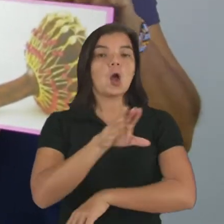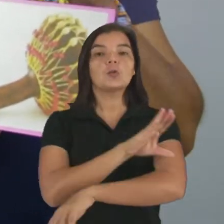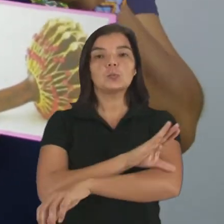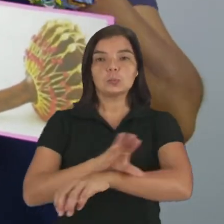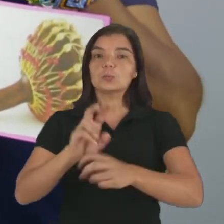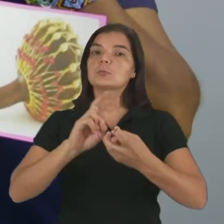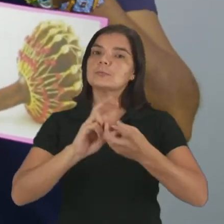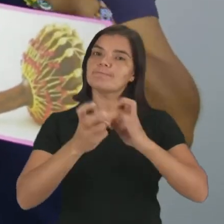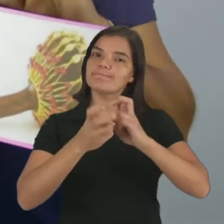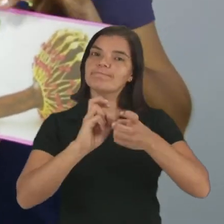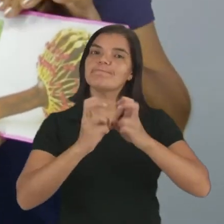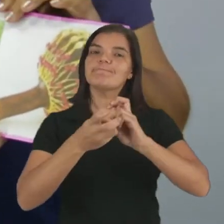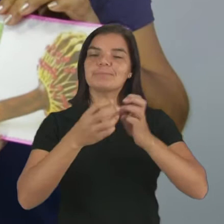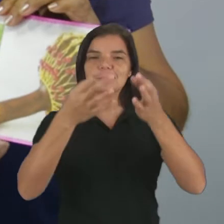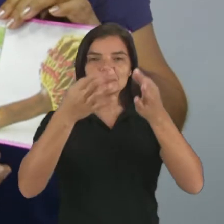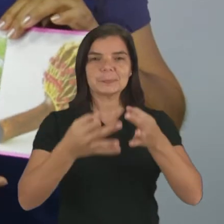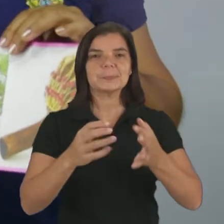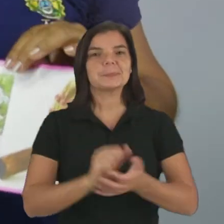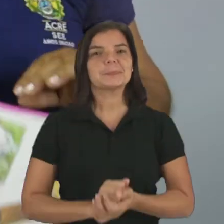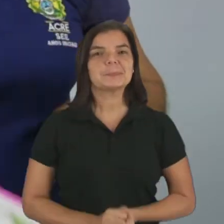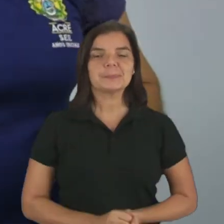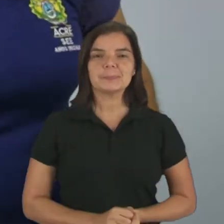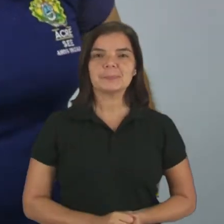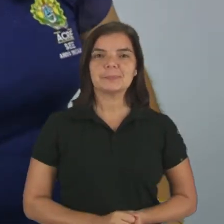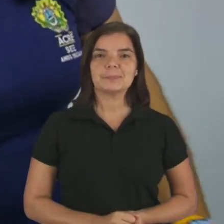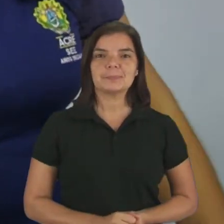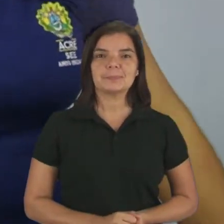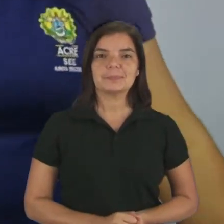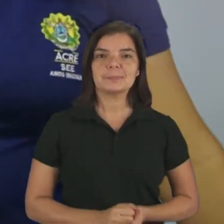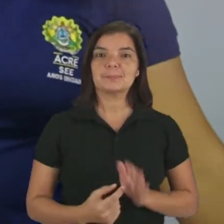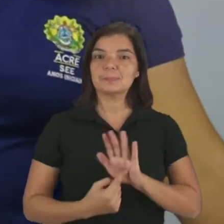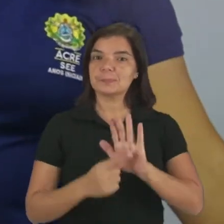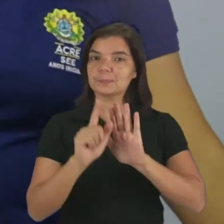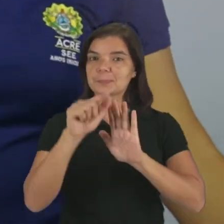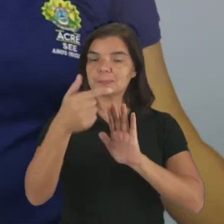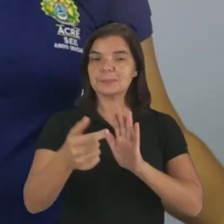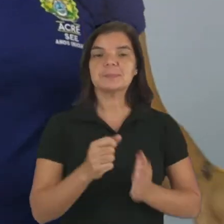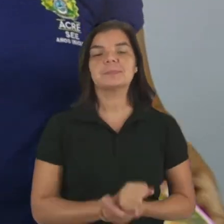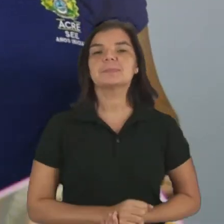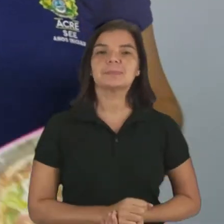africana, você acertou, tudo bem? Vou mostrar outra.